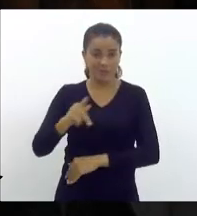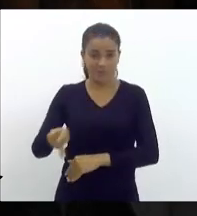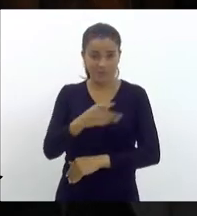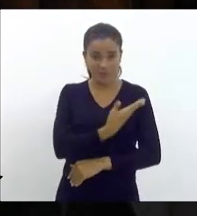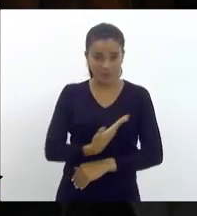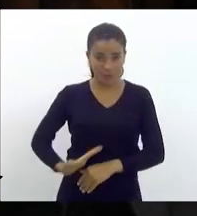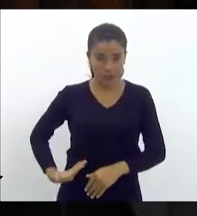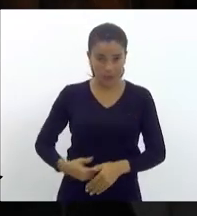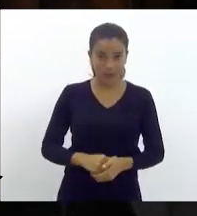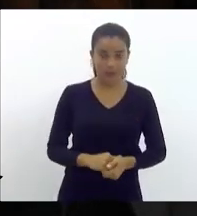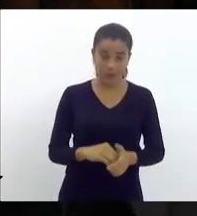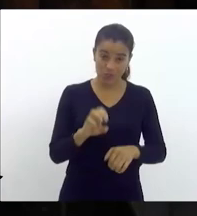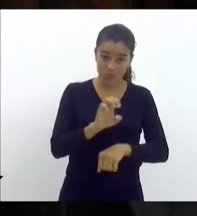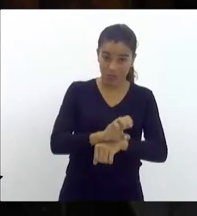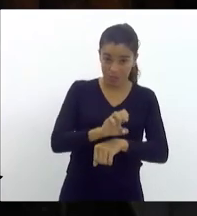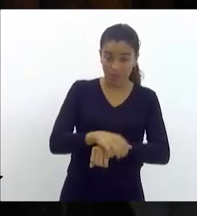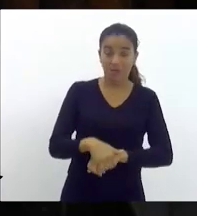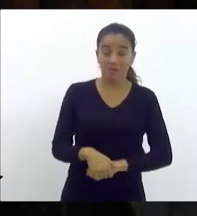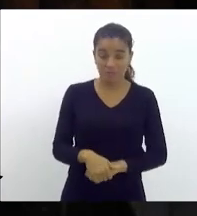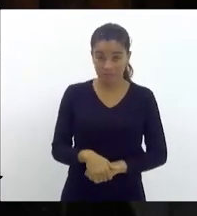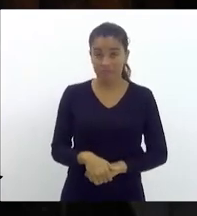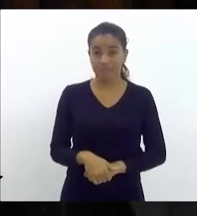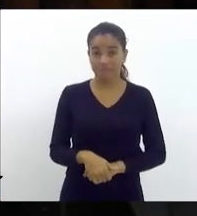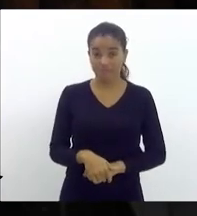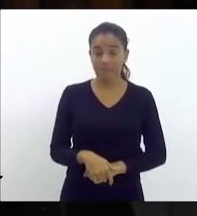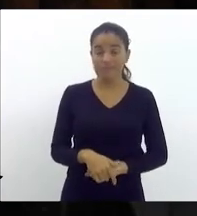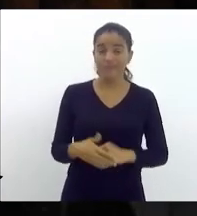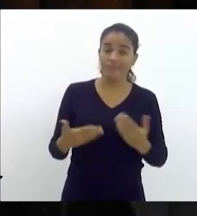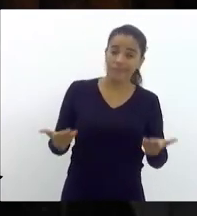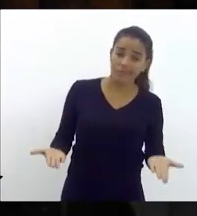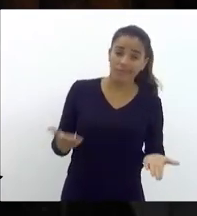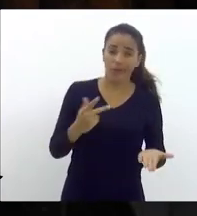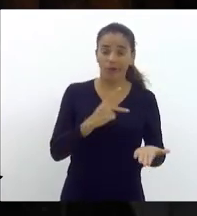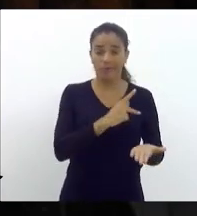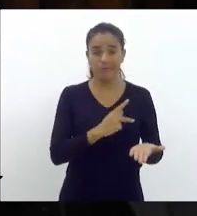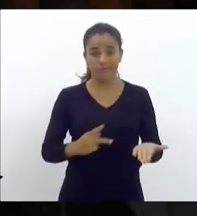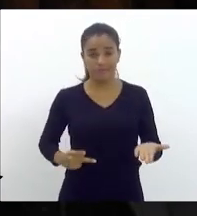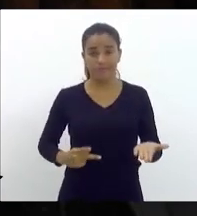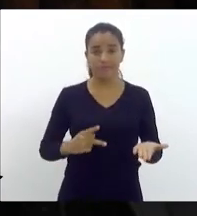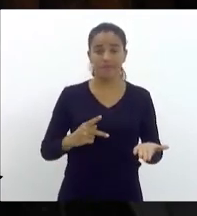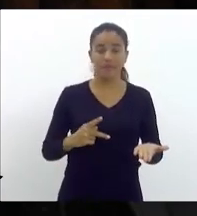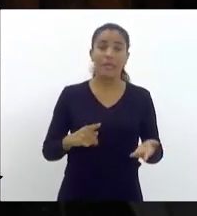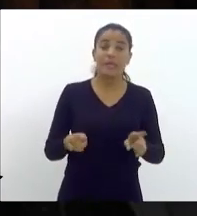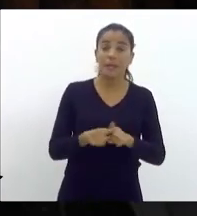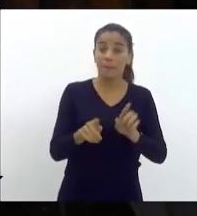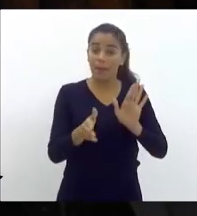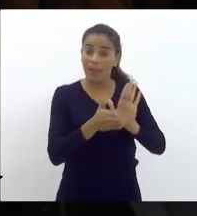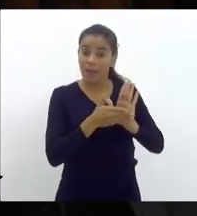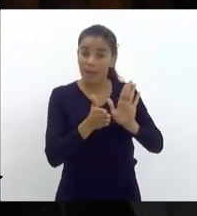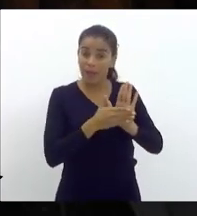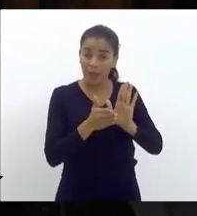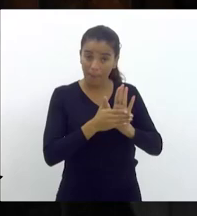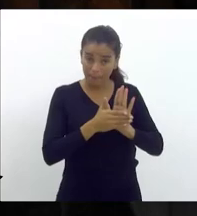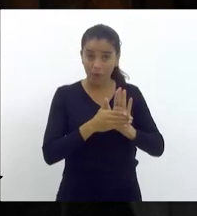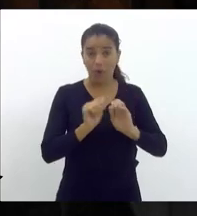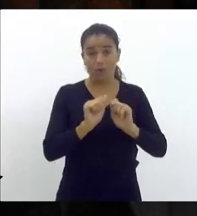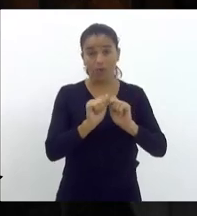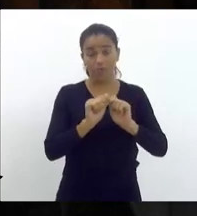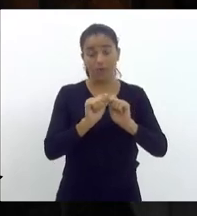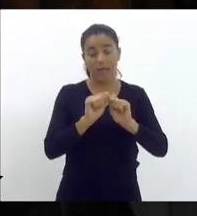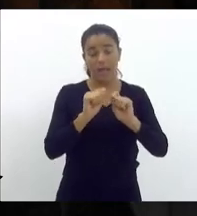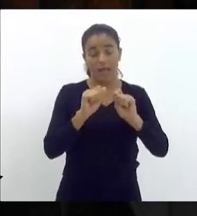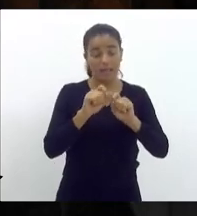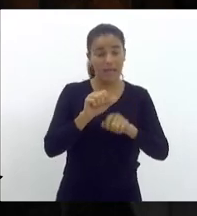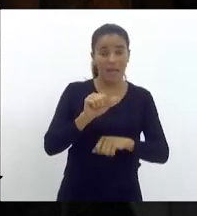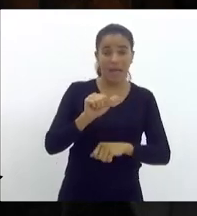Público Estadual. Então, senhora presidente, e a proposta da legislação federal existente,